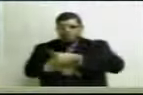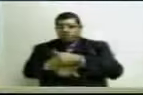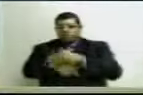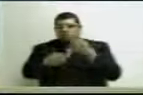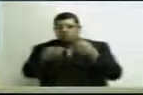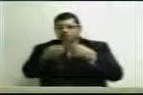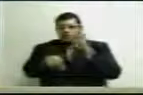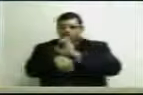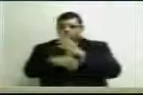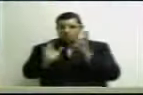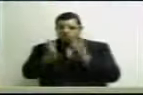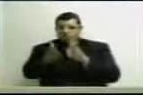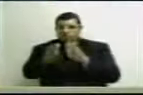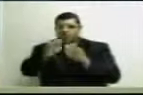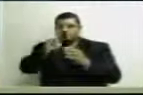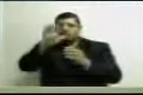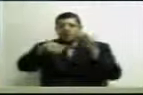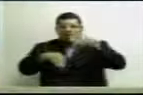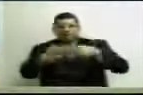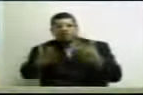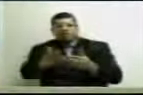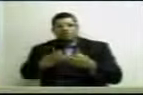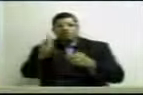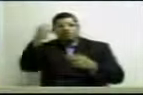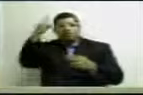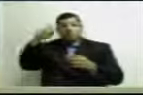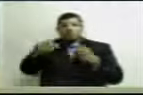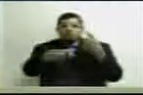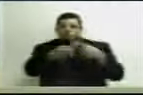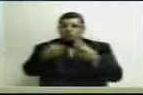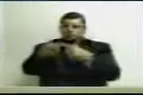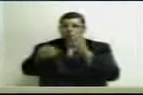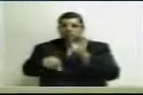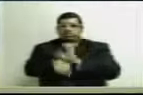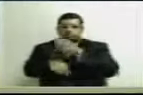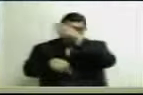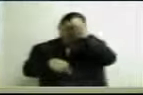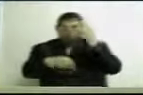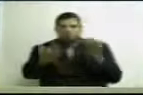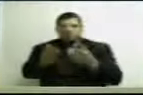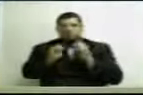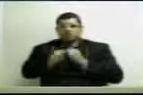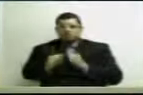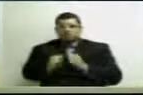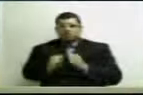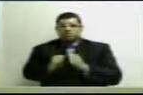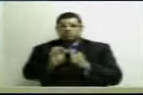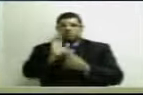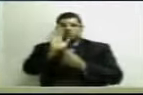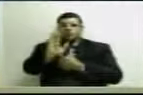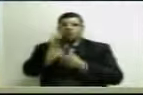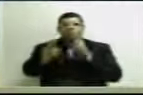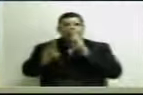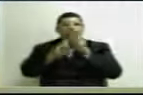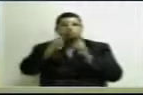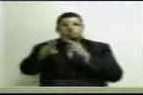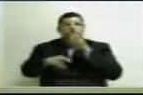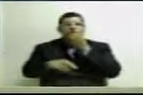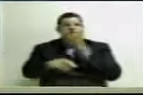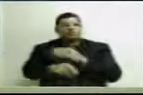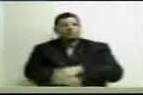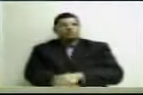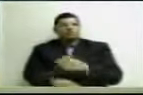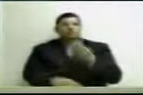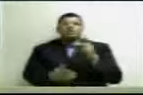chegam ao interior do estado, que já são caros aqui, imagina, nos municípios do interior do estado, para que a gente possa oferecer uma resposta para a